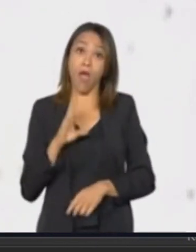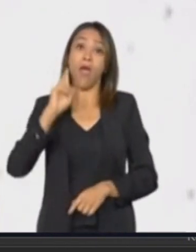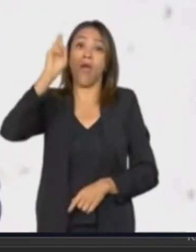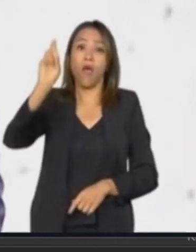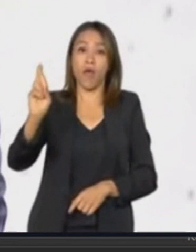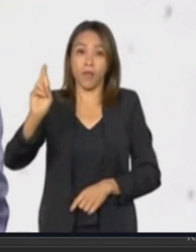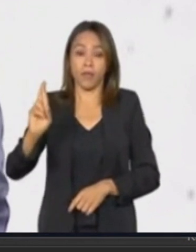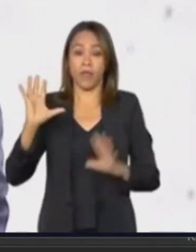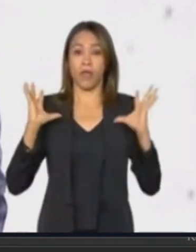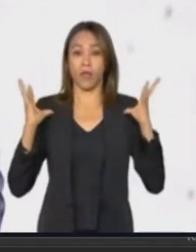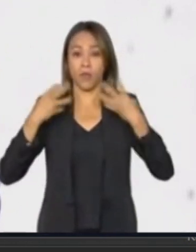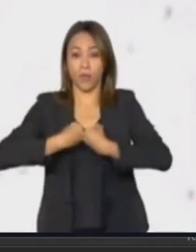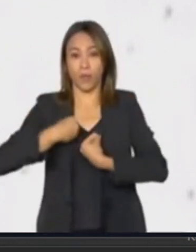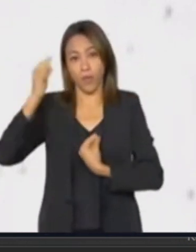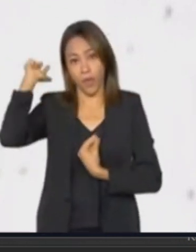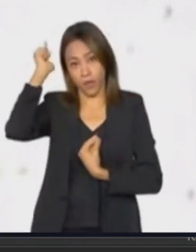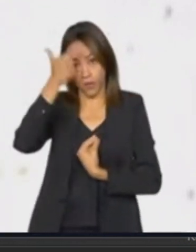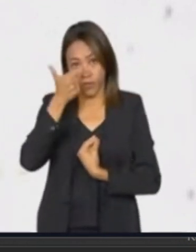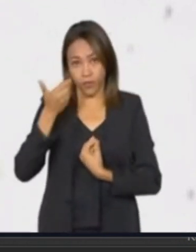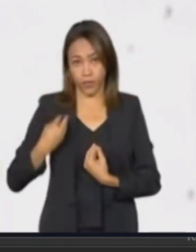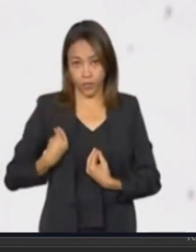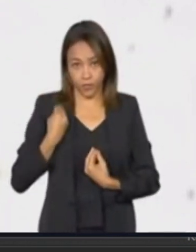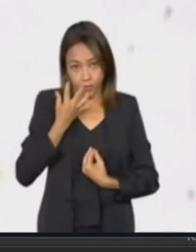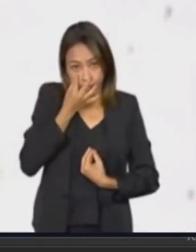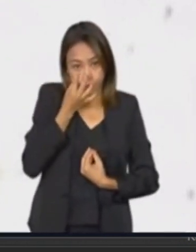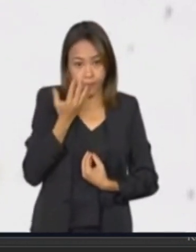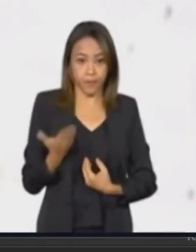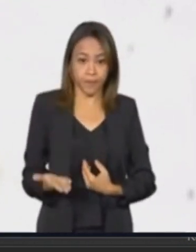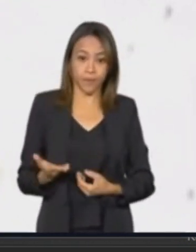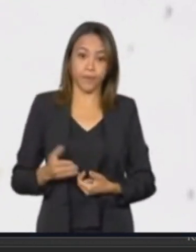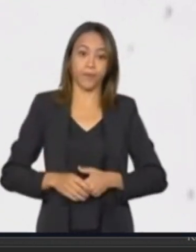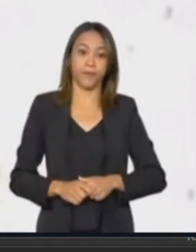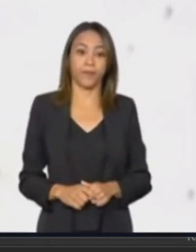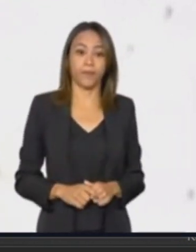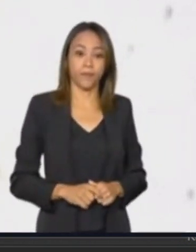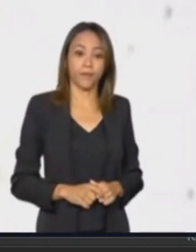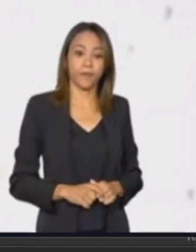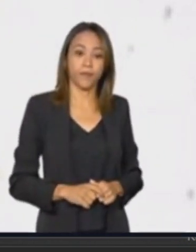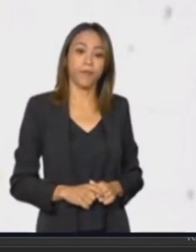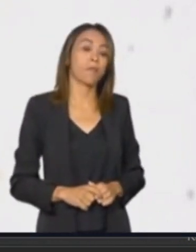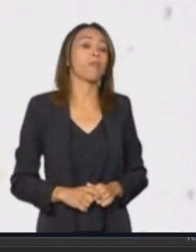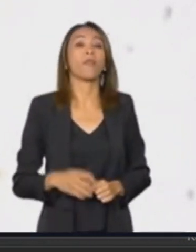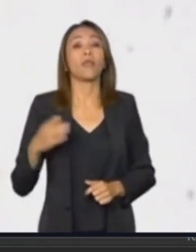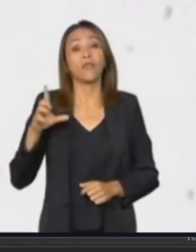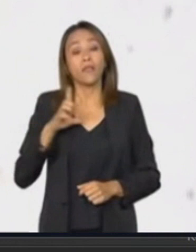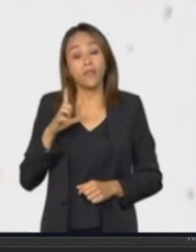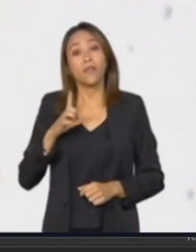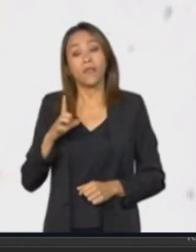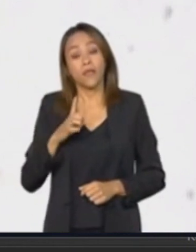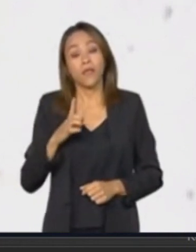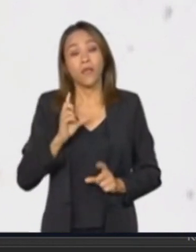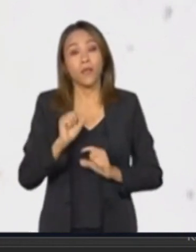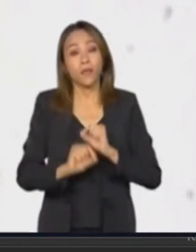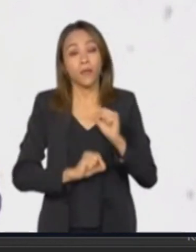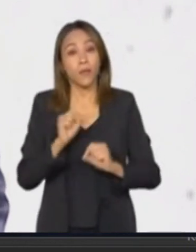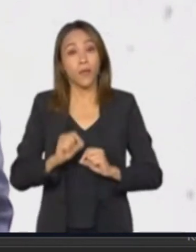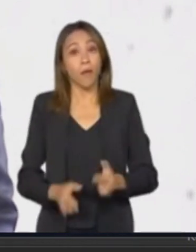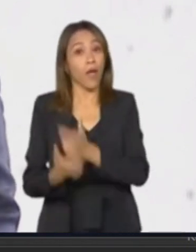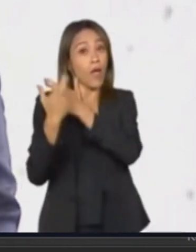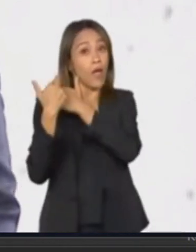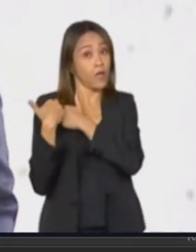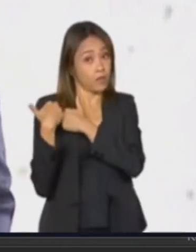diretiva das responsabilidades dos entes